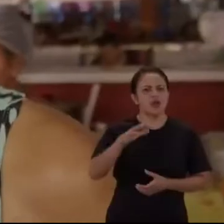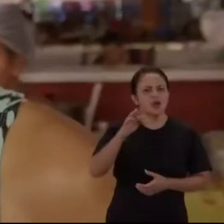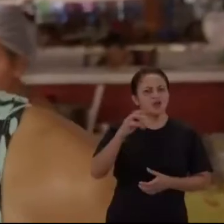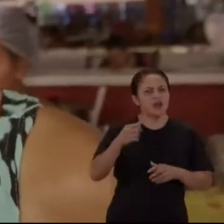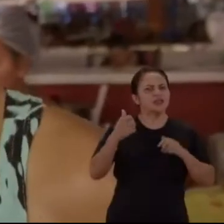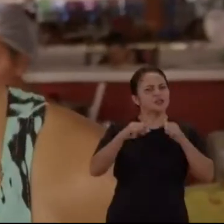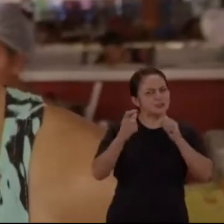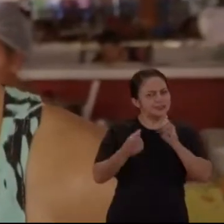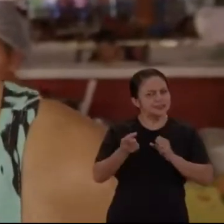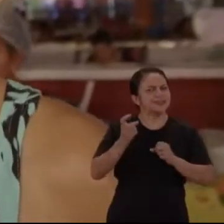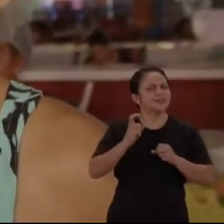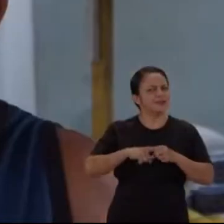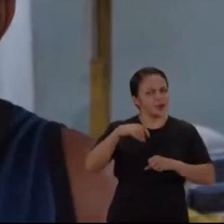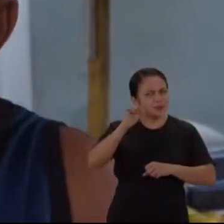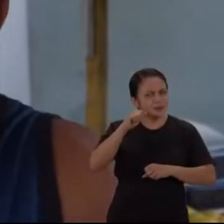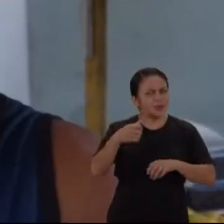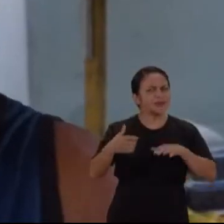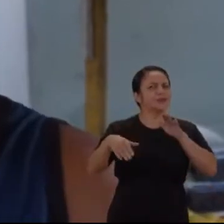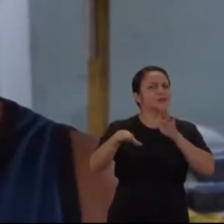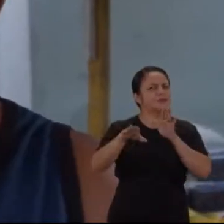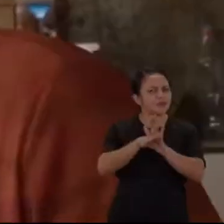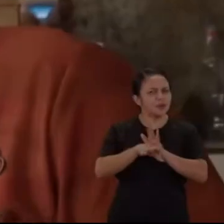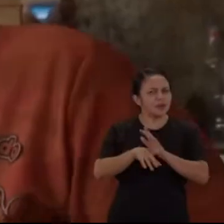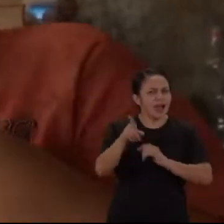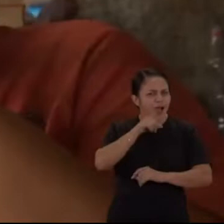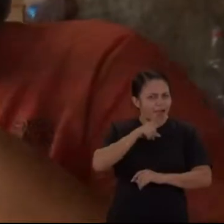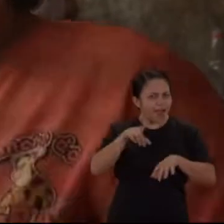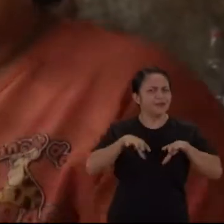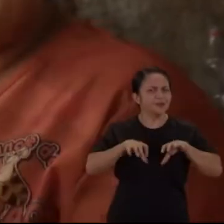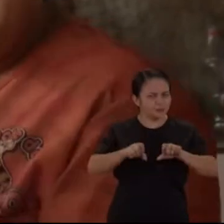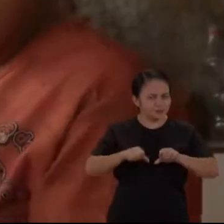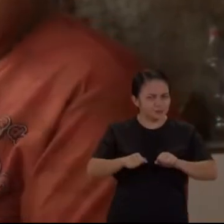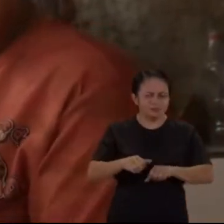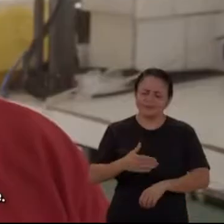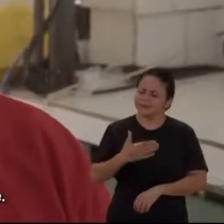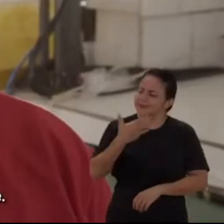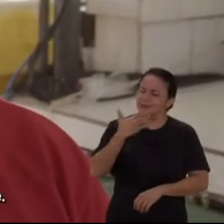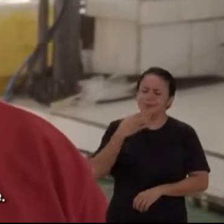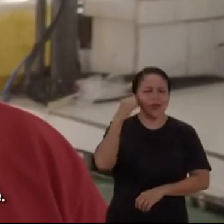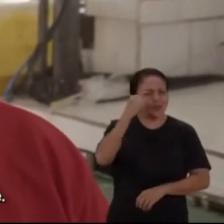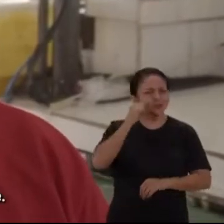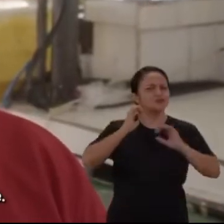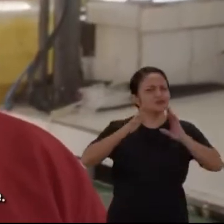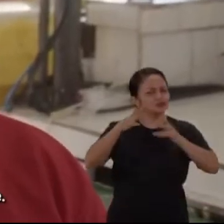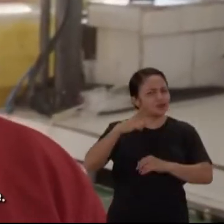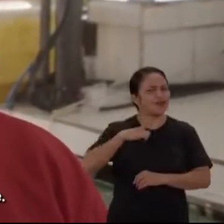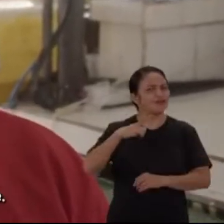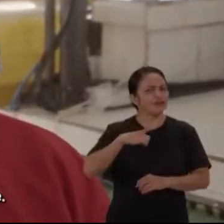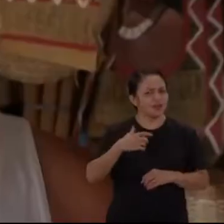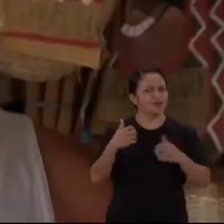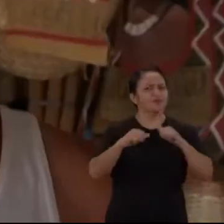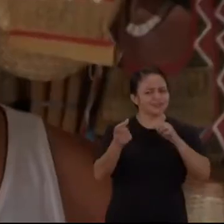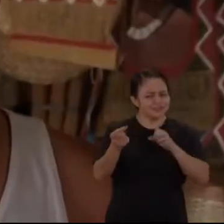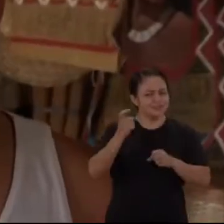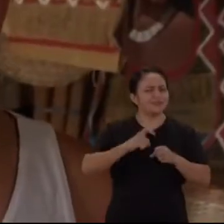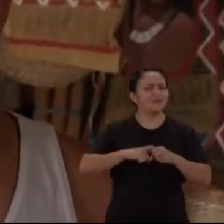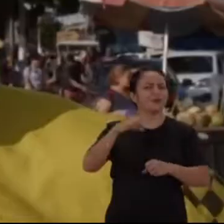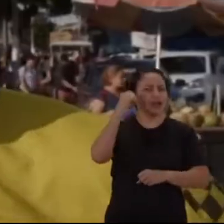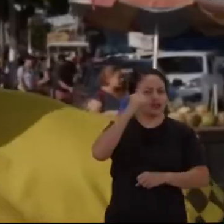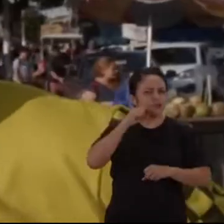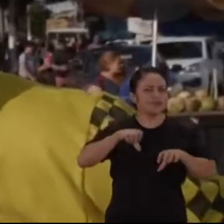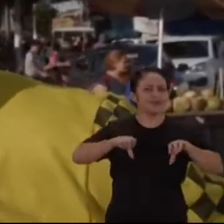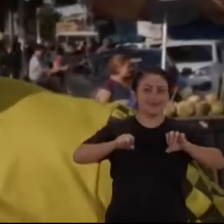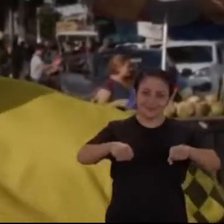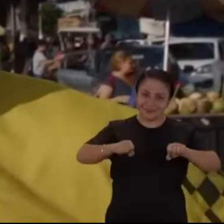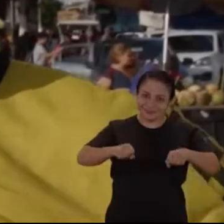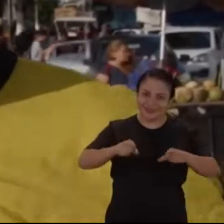O Flecha tem que voltar. É, o Flecha tem que voltar. O Flecha, aquele do açaí, foi o melhor senador que o Pará já teve. Tem que voltar o Flecha.